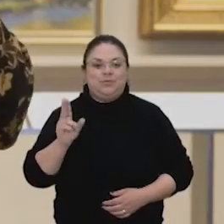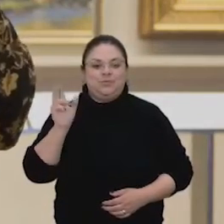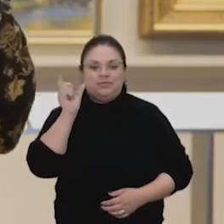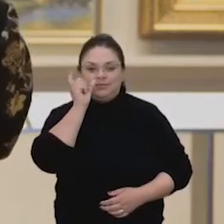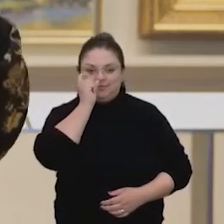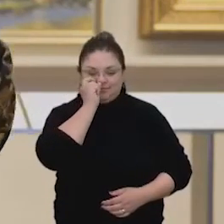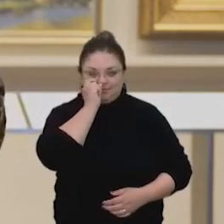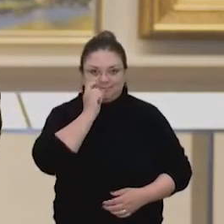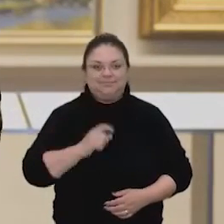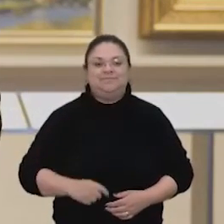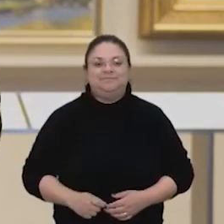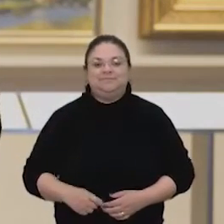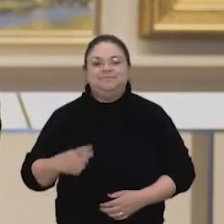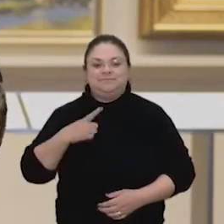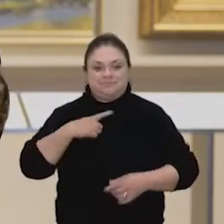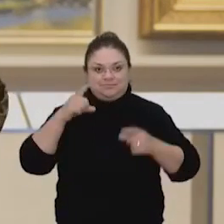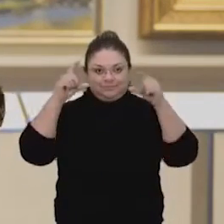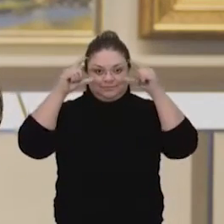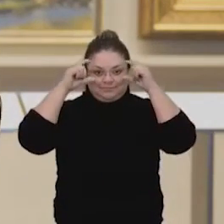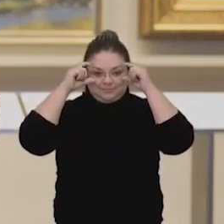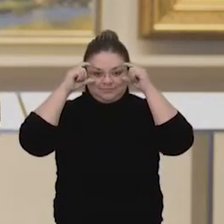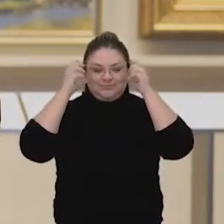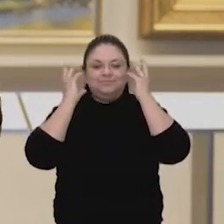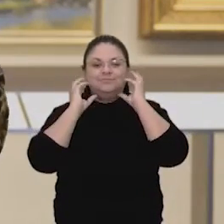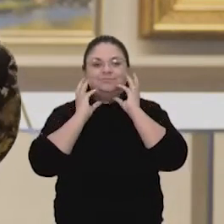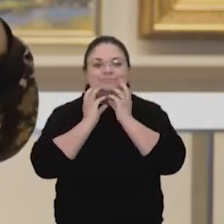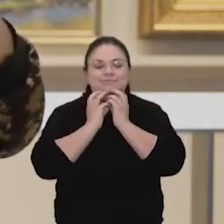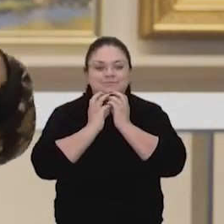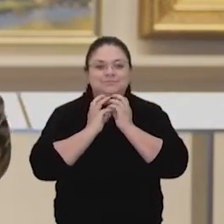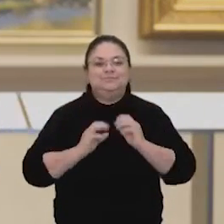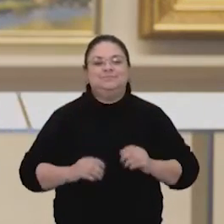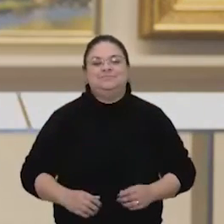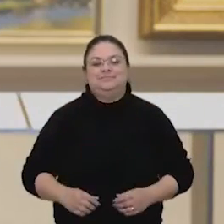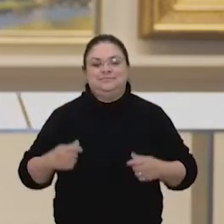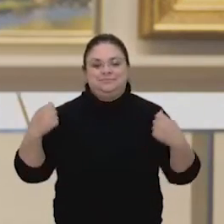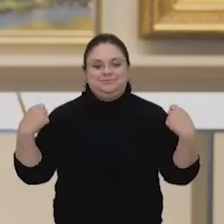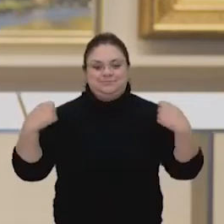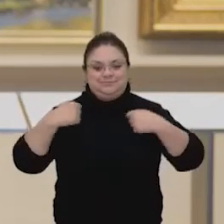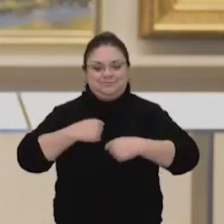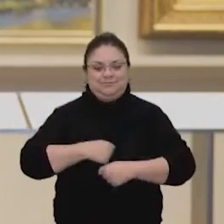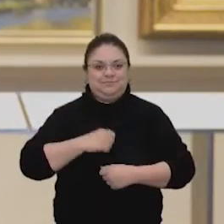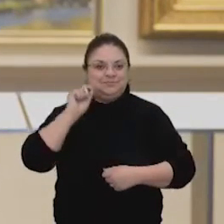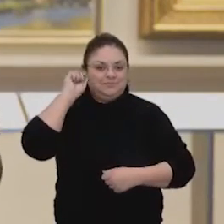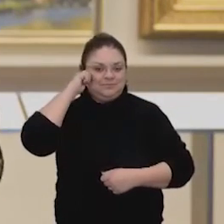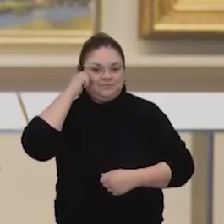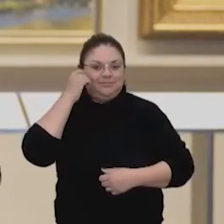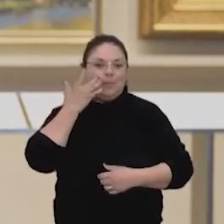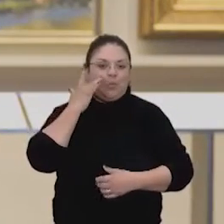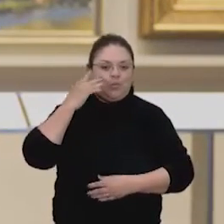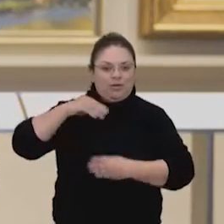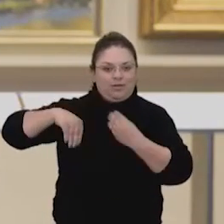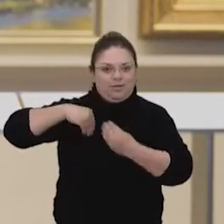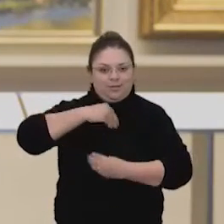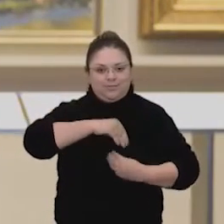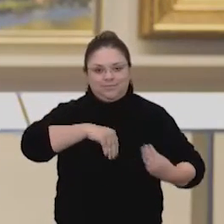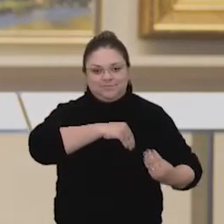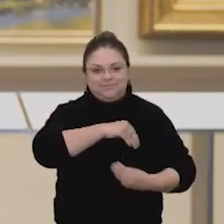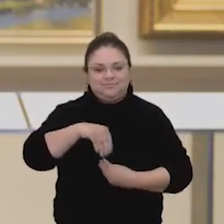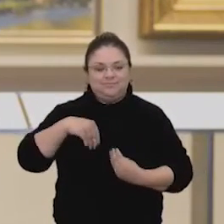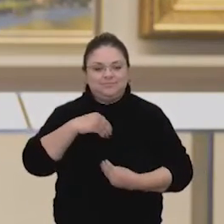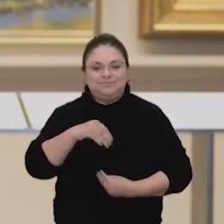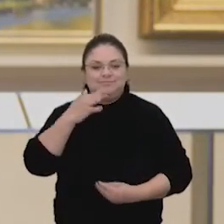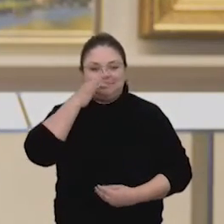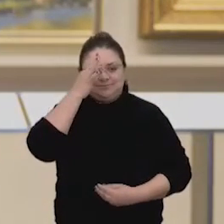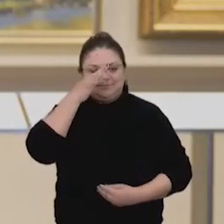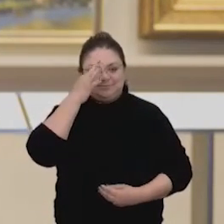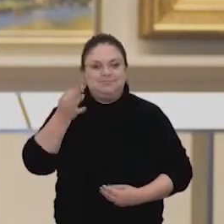no nariz, estou de óculos também, tenho barba, blusa preto com dourado, com algumas estampas douradas de